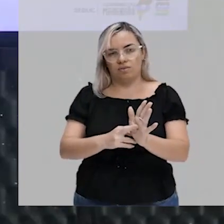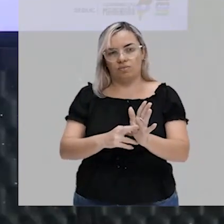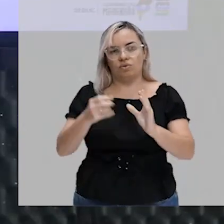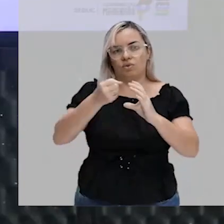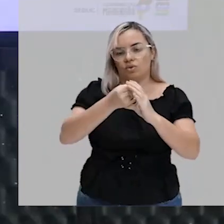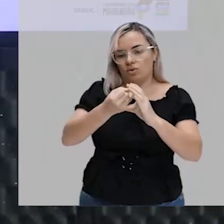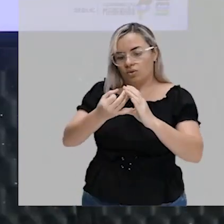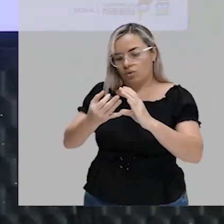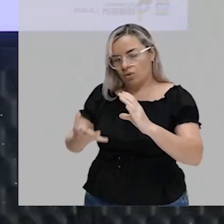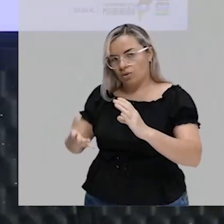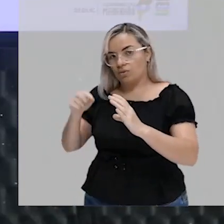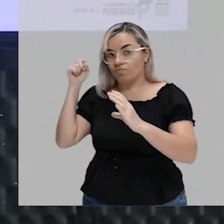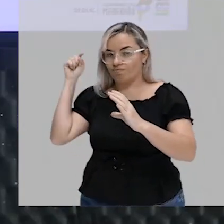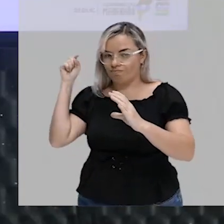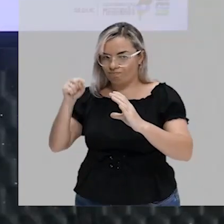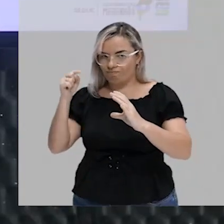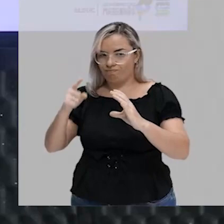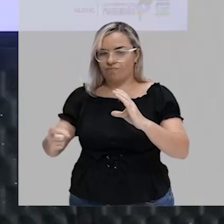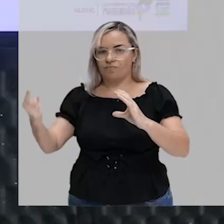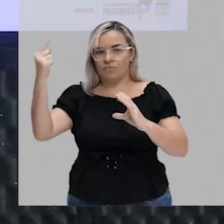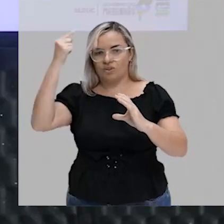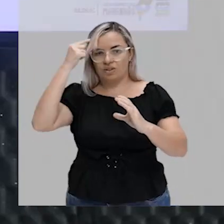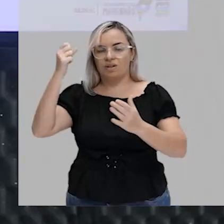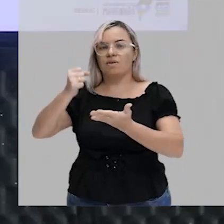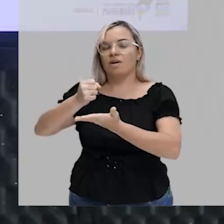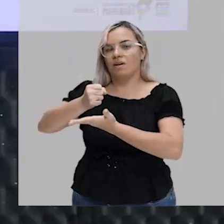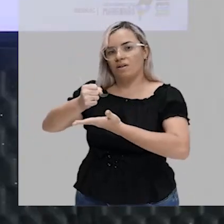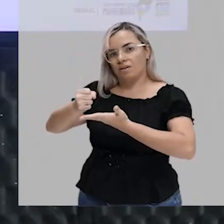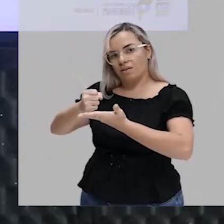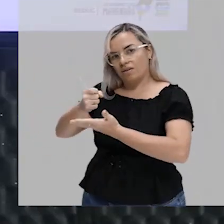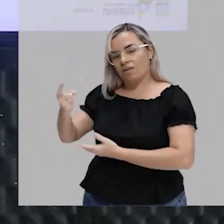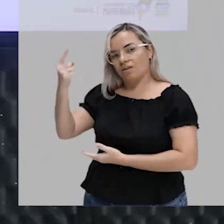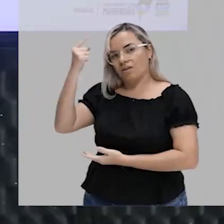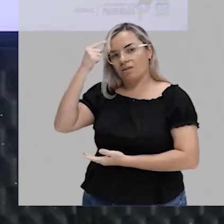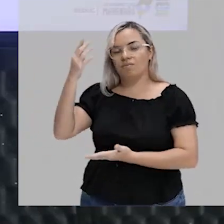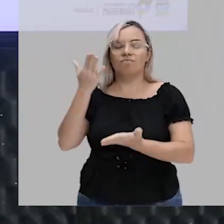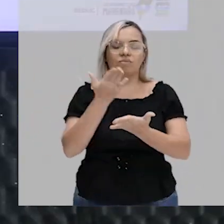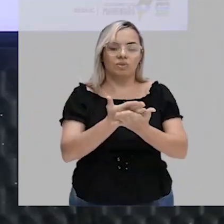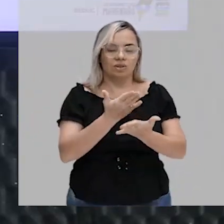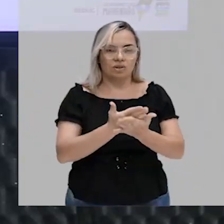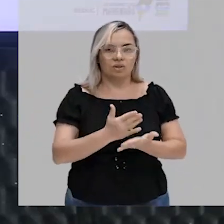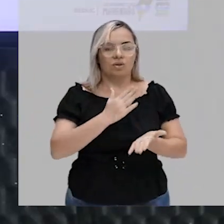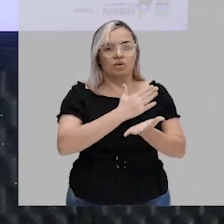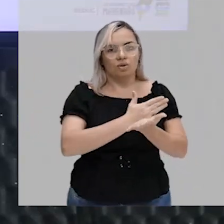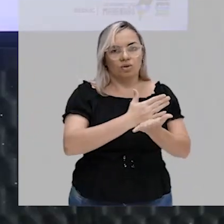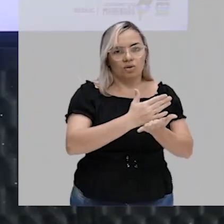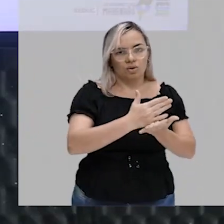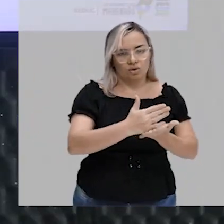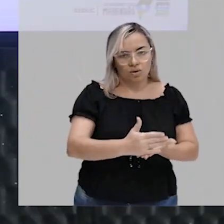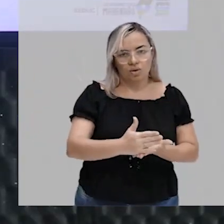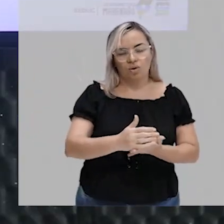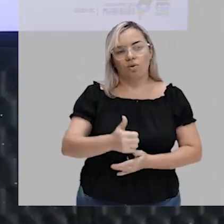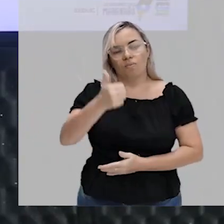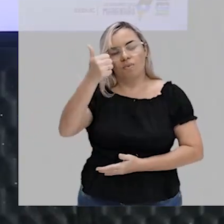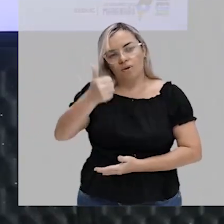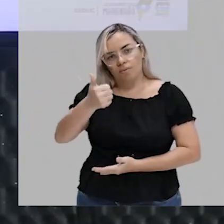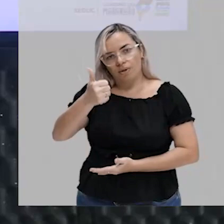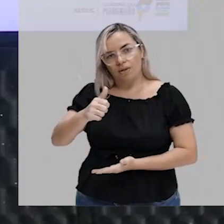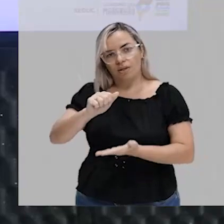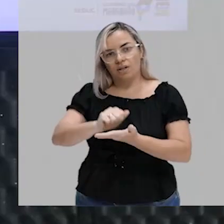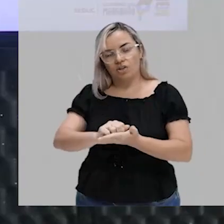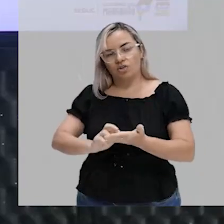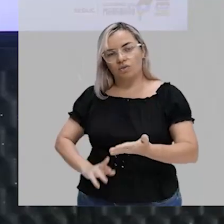é baseado nesse estudo que nós vamos ver aqui o nosso primeiro bloco de exercícios resolvidos.